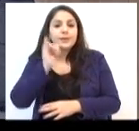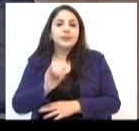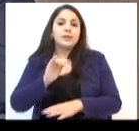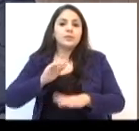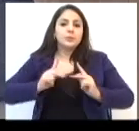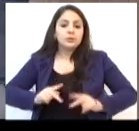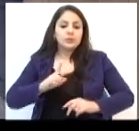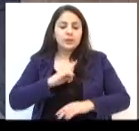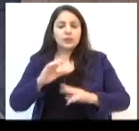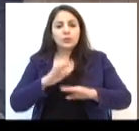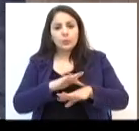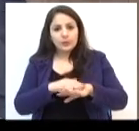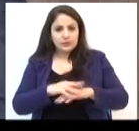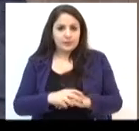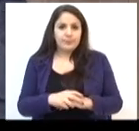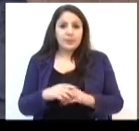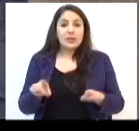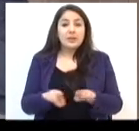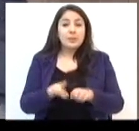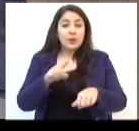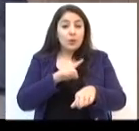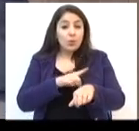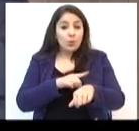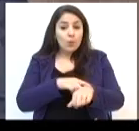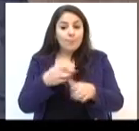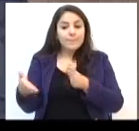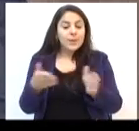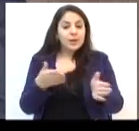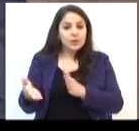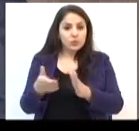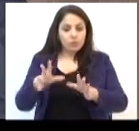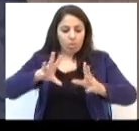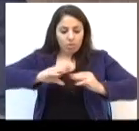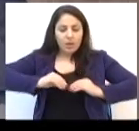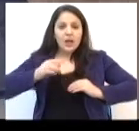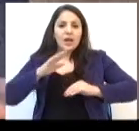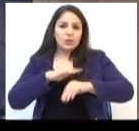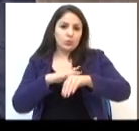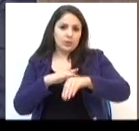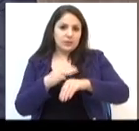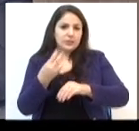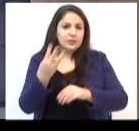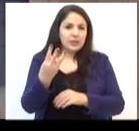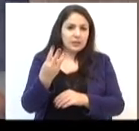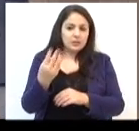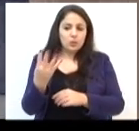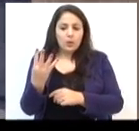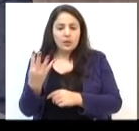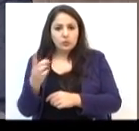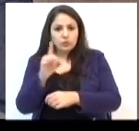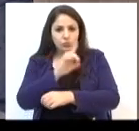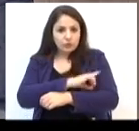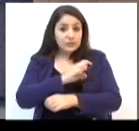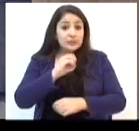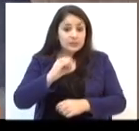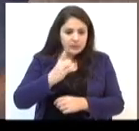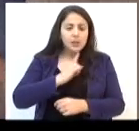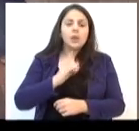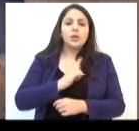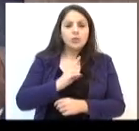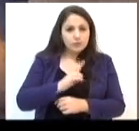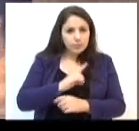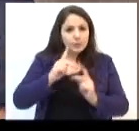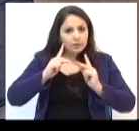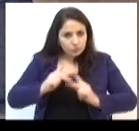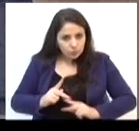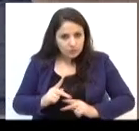lembrando que o período de incubação da doença é em média 3 a 4 dias, portanto, nós tivemos casos na sexta e no sábado, então,